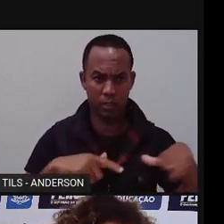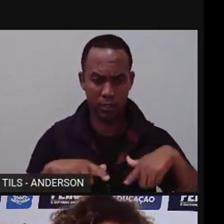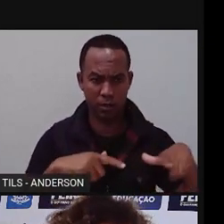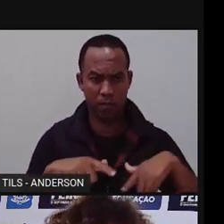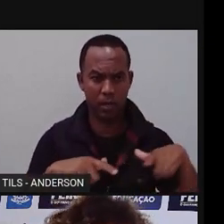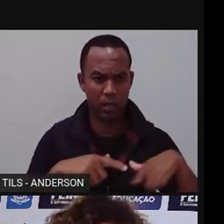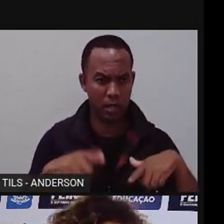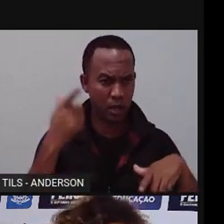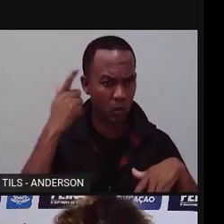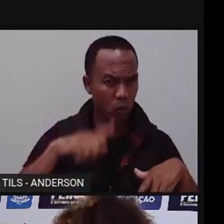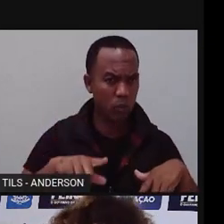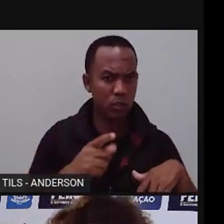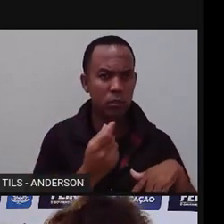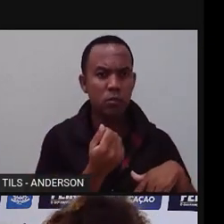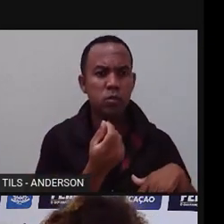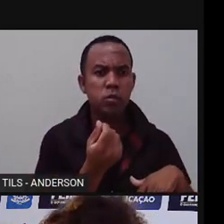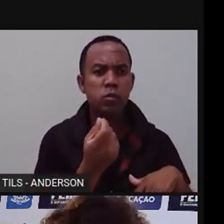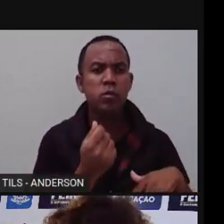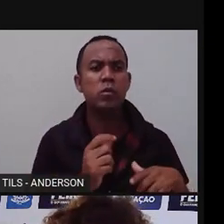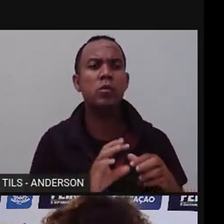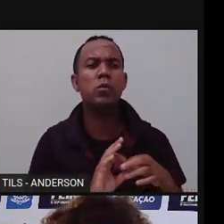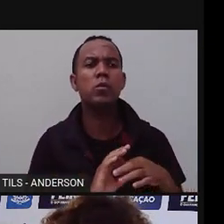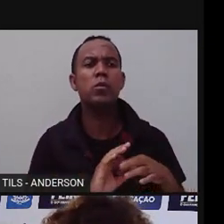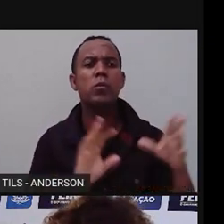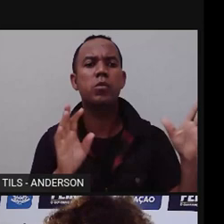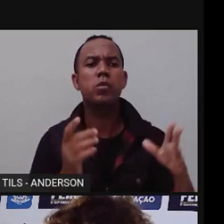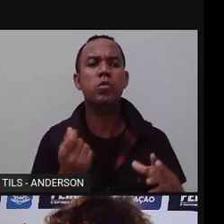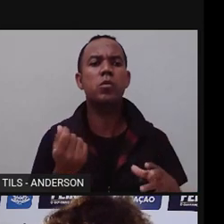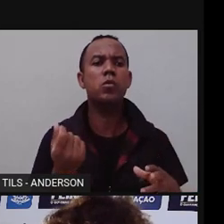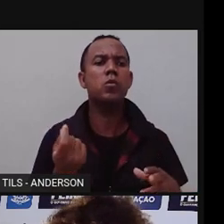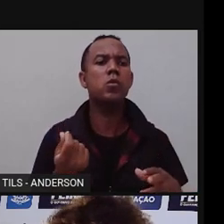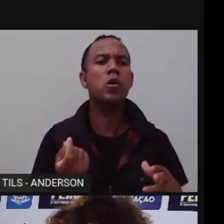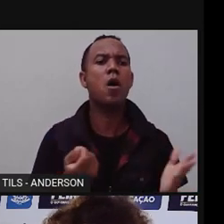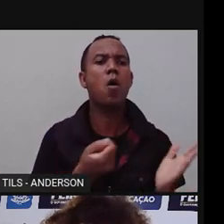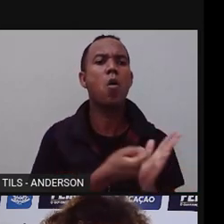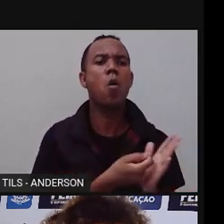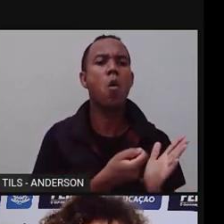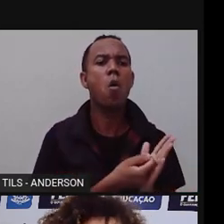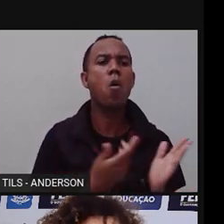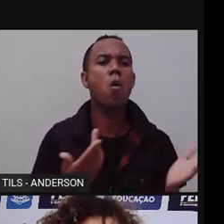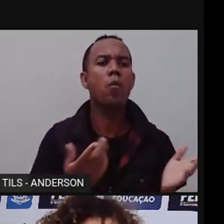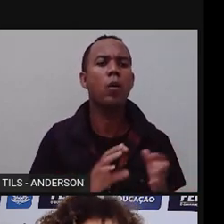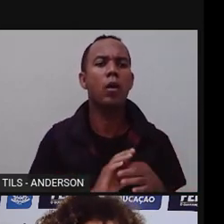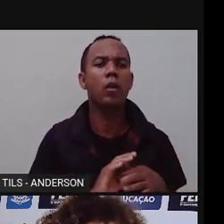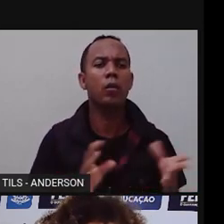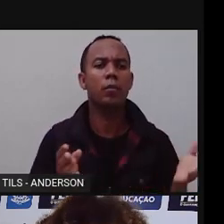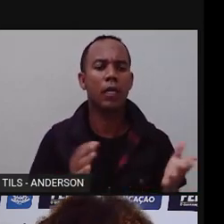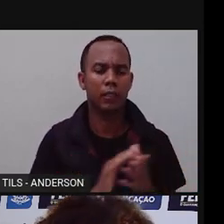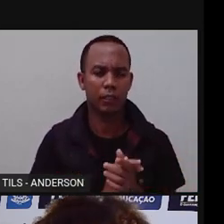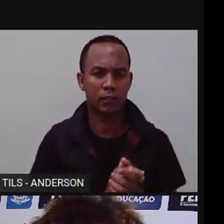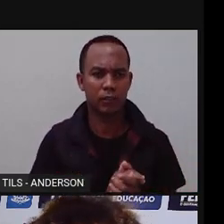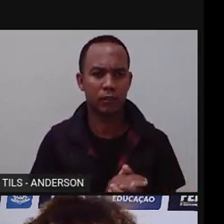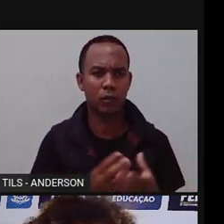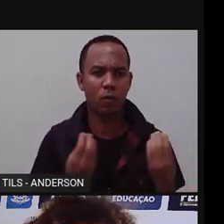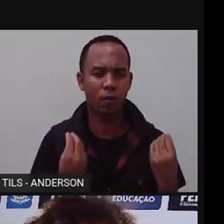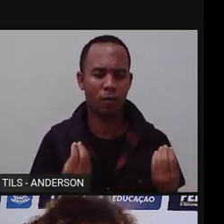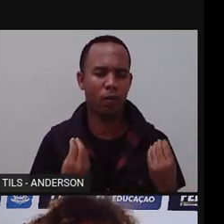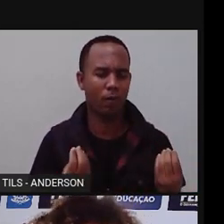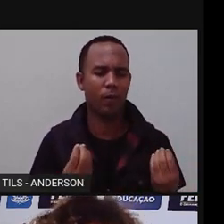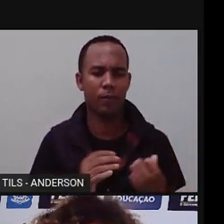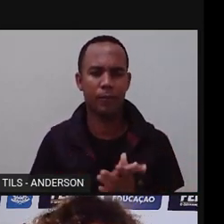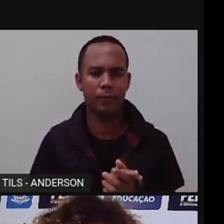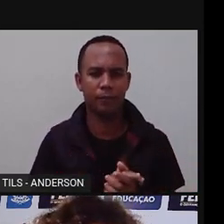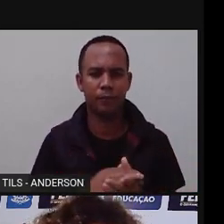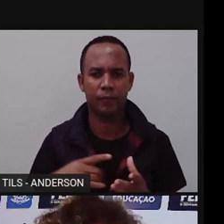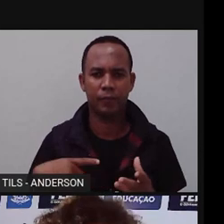eles conseguiam juntar dinheiro para comprar sua liberdade, porque o escravo negro, ele era tido como um objeto, então eles poderiam, né, ser comprados.